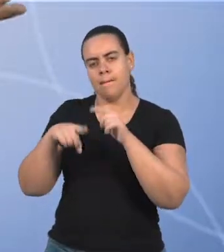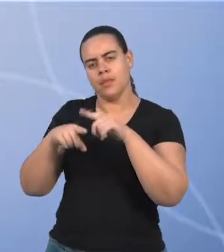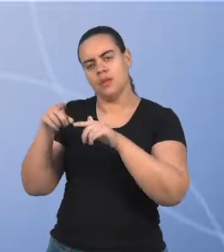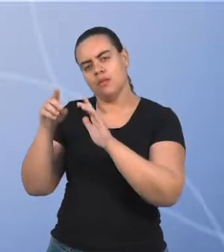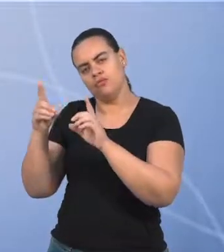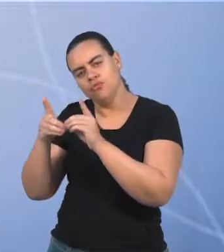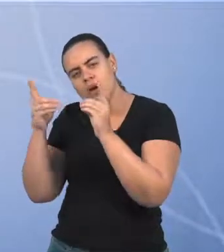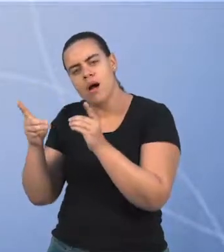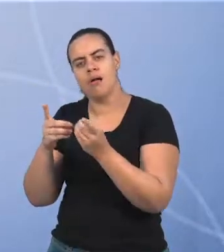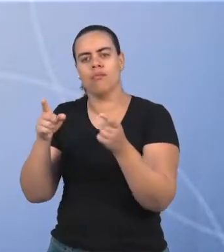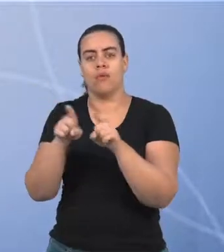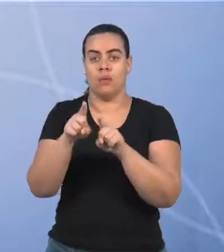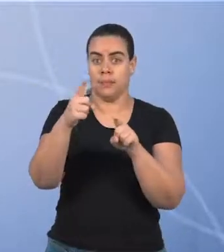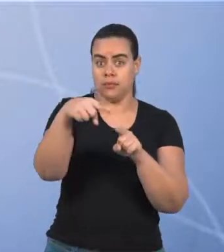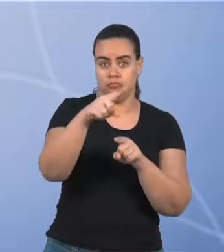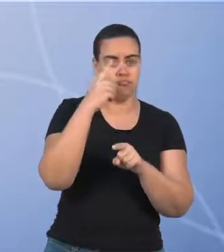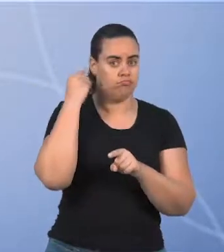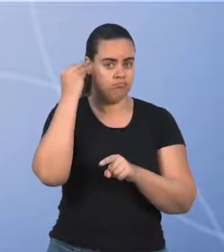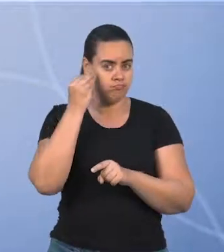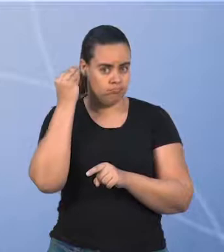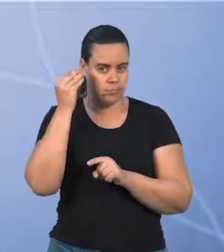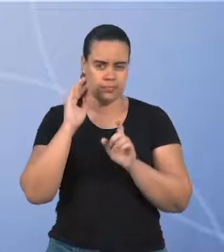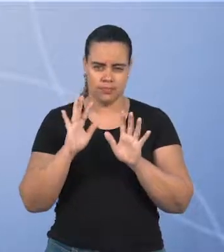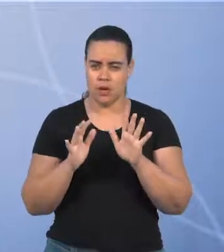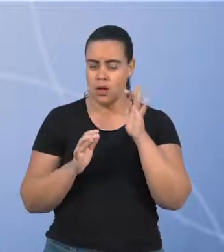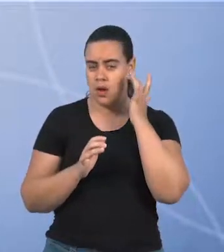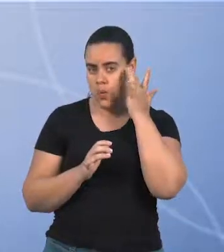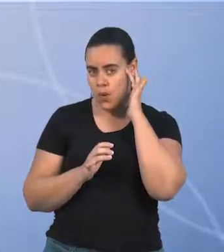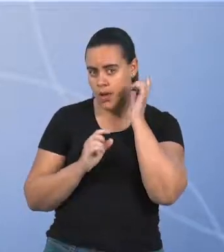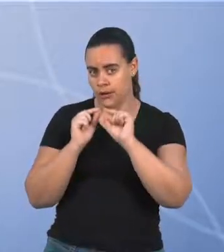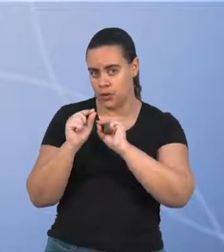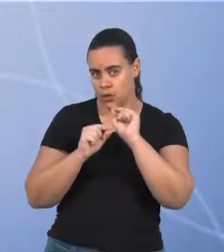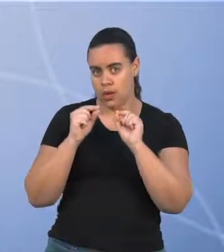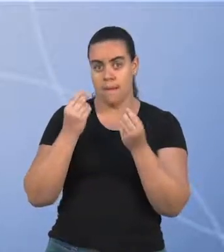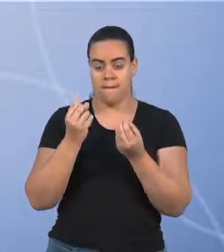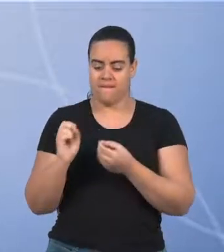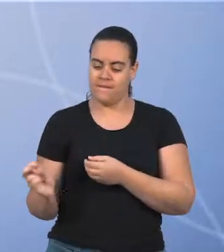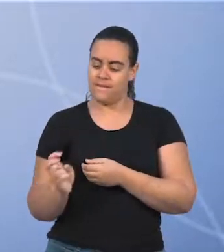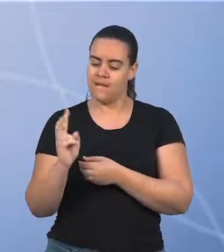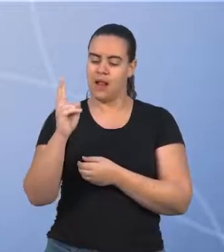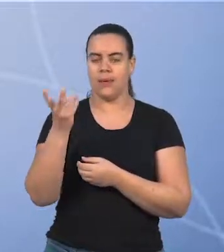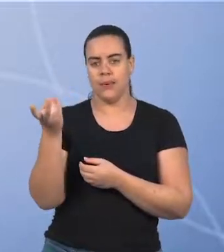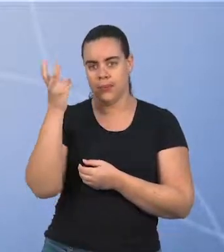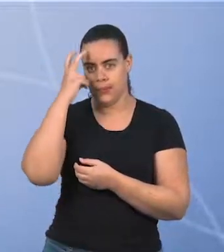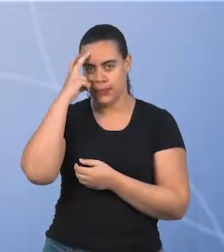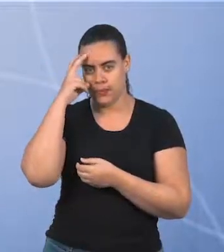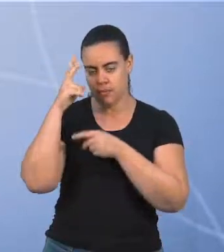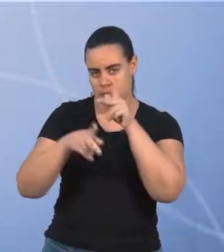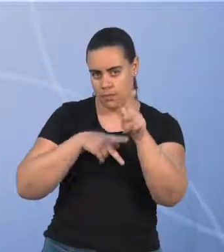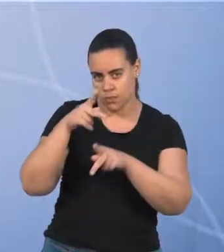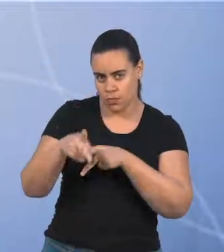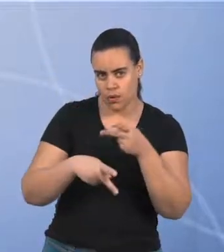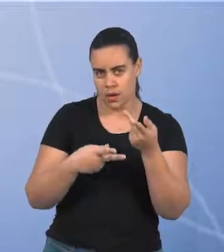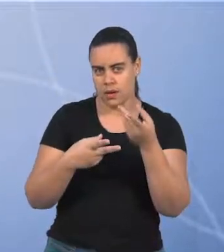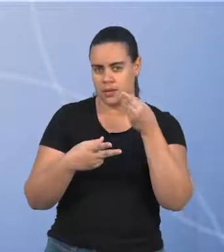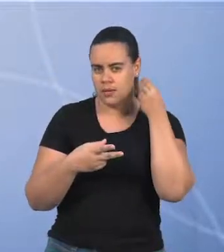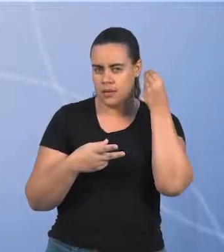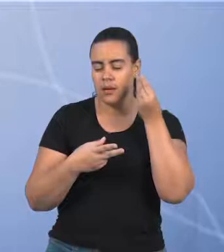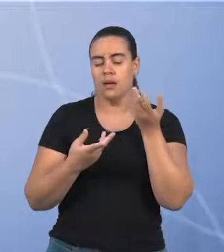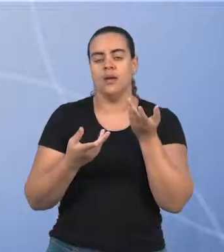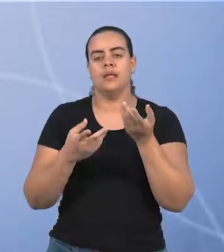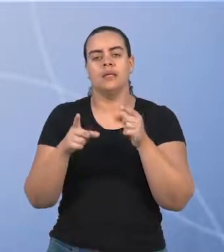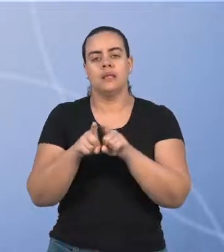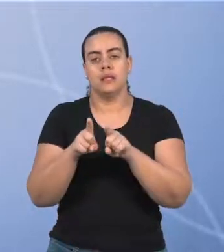relação à experiência de vocês. Bom, eu acredito que, no sentido de valorizar a cultura popular, especialmente através das experiências que